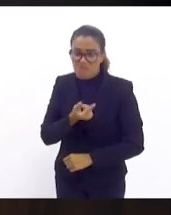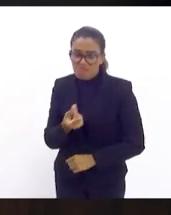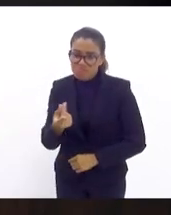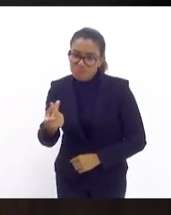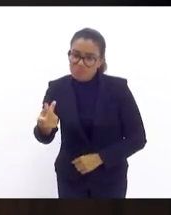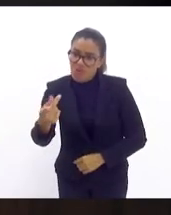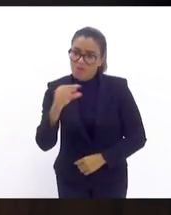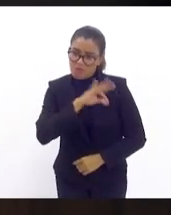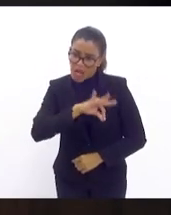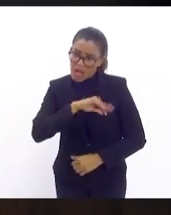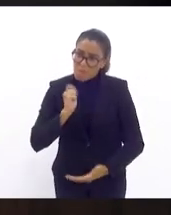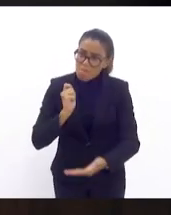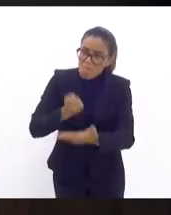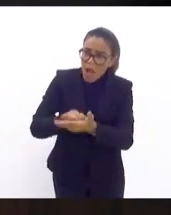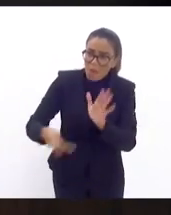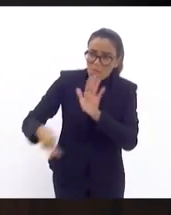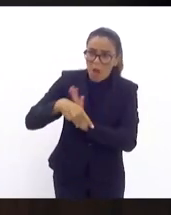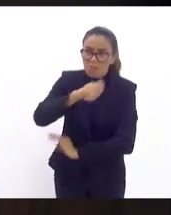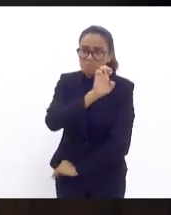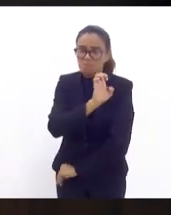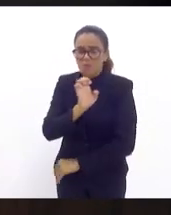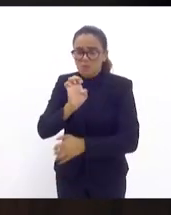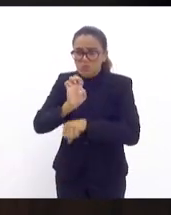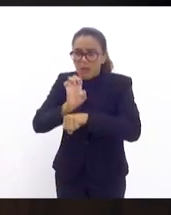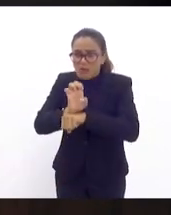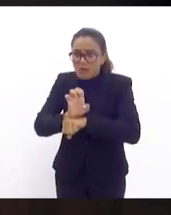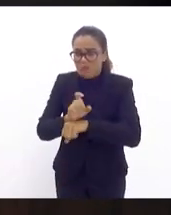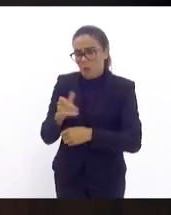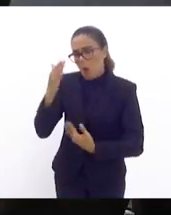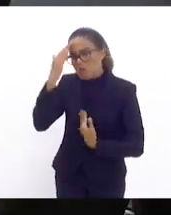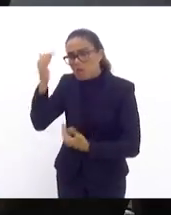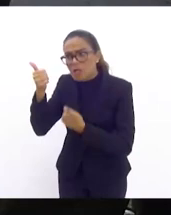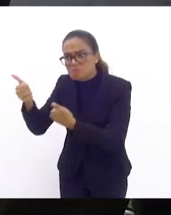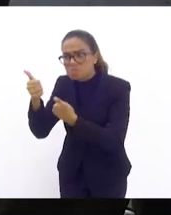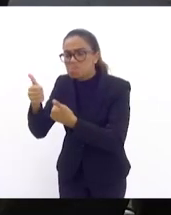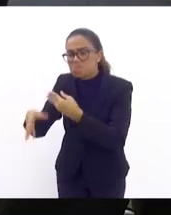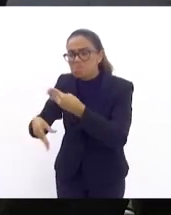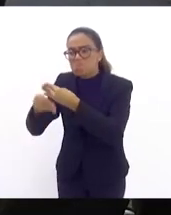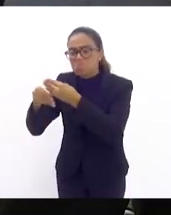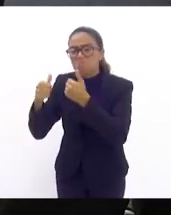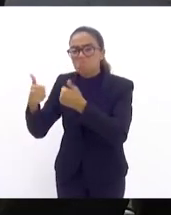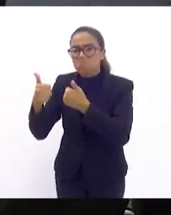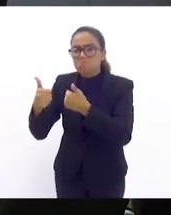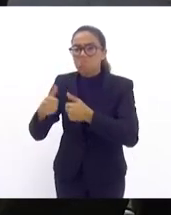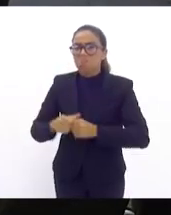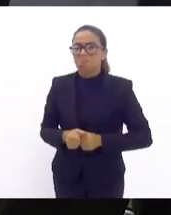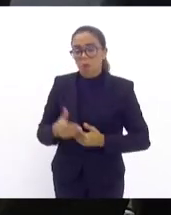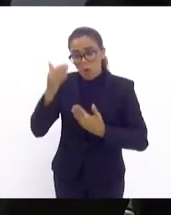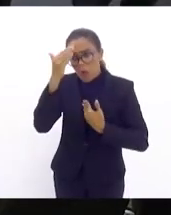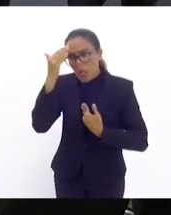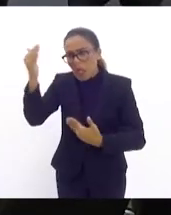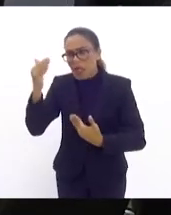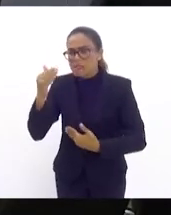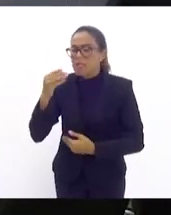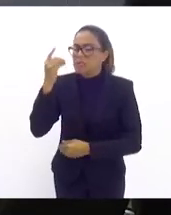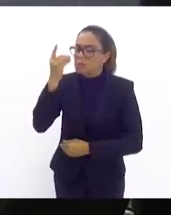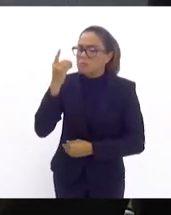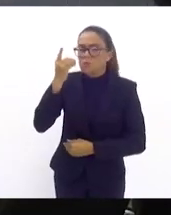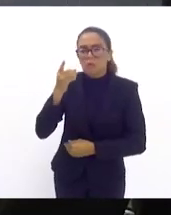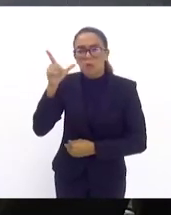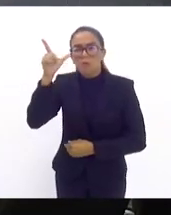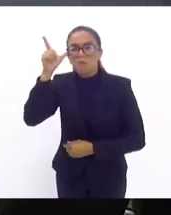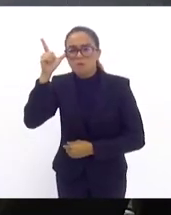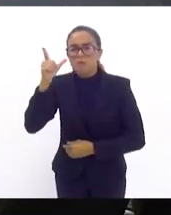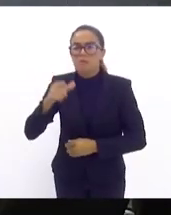hoje é pago pelo Estado. Muito obrigada pela parte. Quer uma parte? Eu que agradeço, deputado Alucinho. Uma parte, deputado,